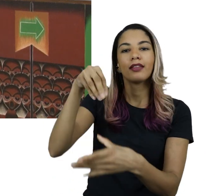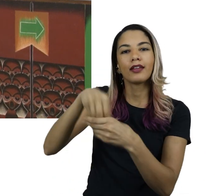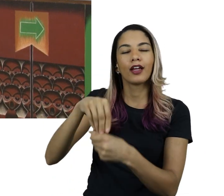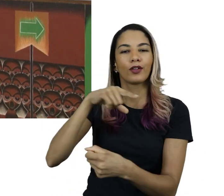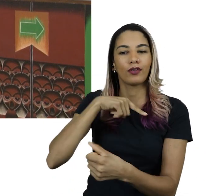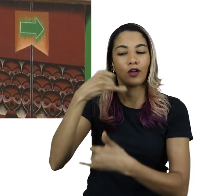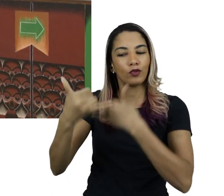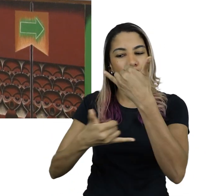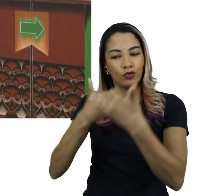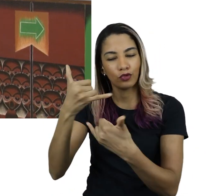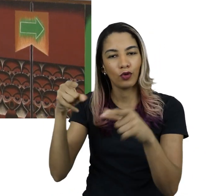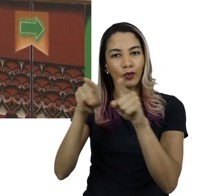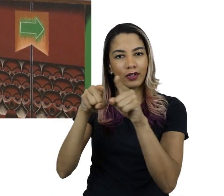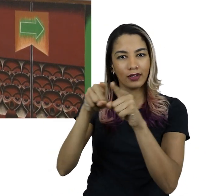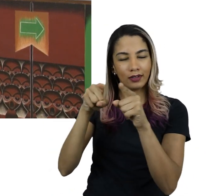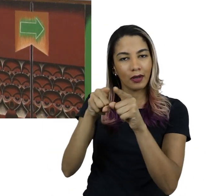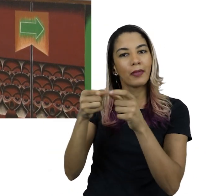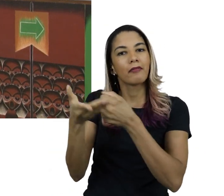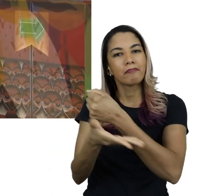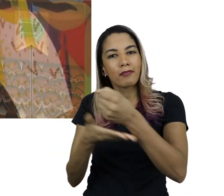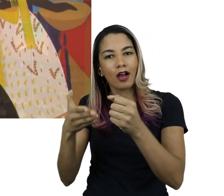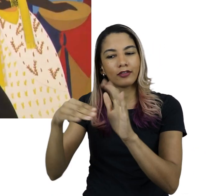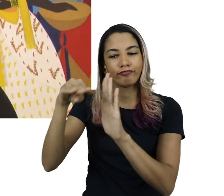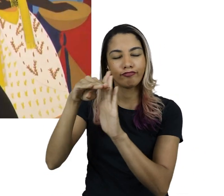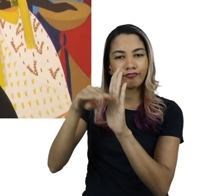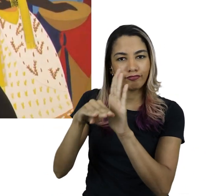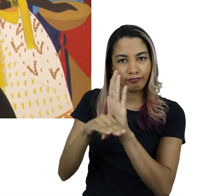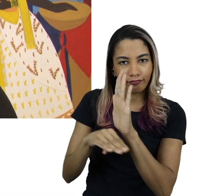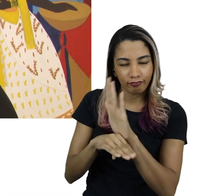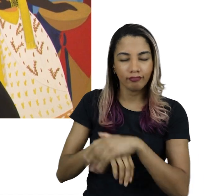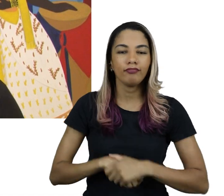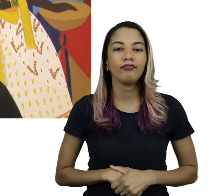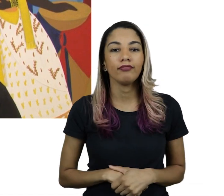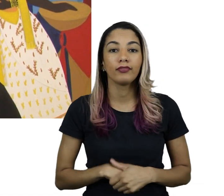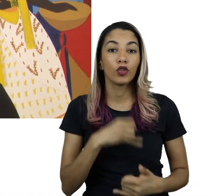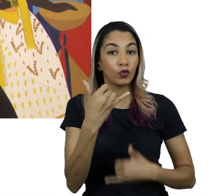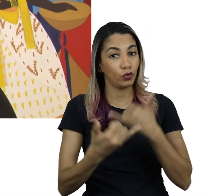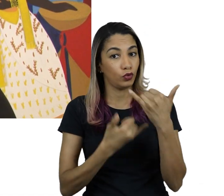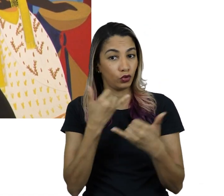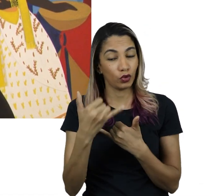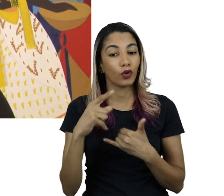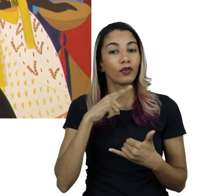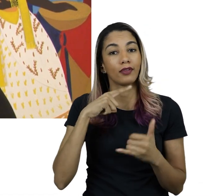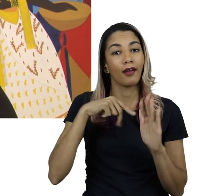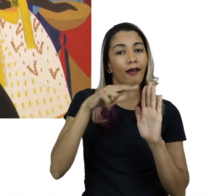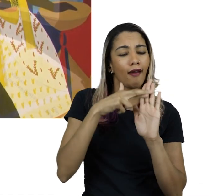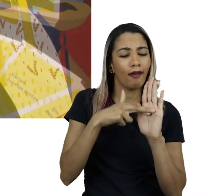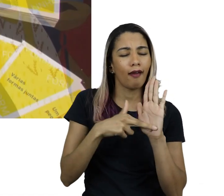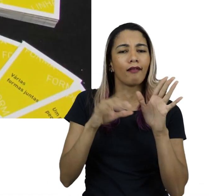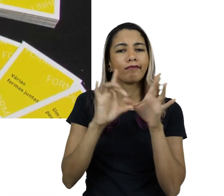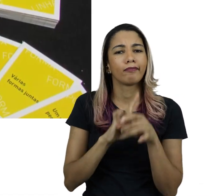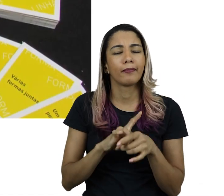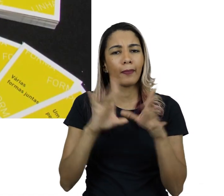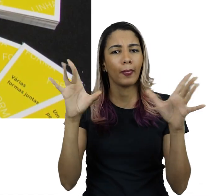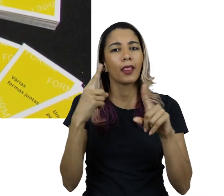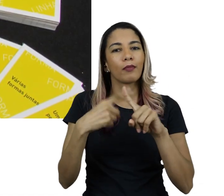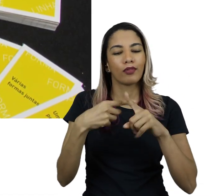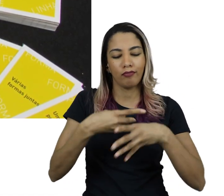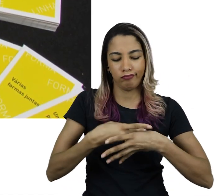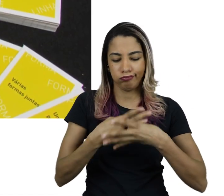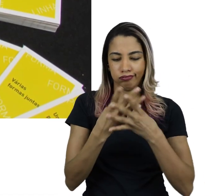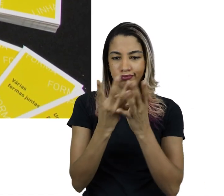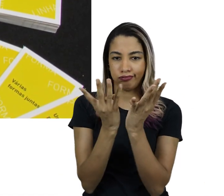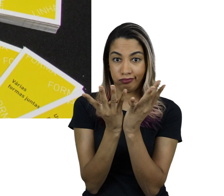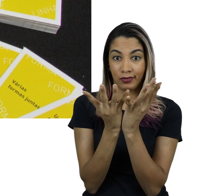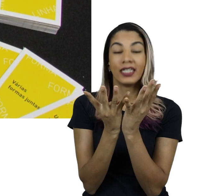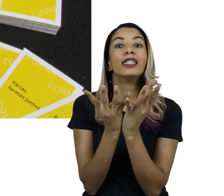projeto, contendo um jogo e um guia. O jogo Pina Família foi elaborado com regras abertas, para que, a